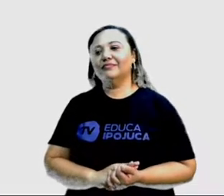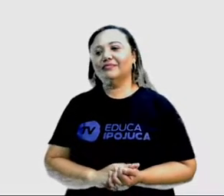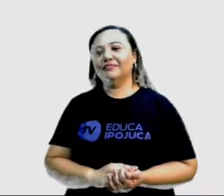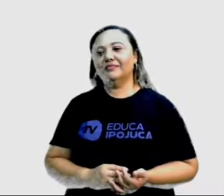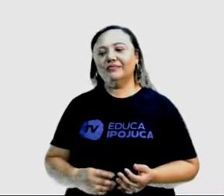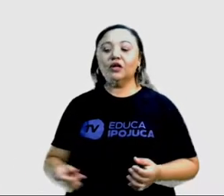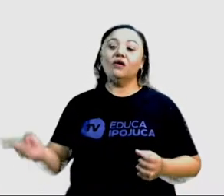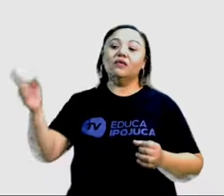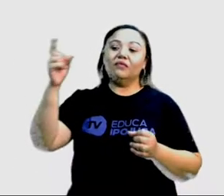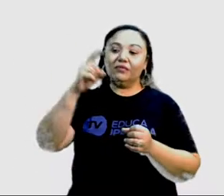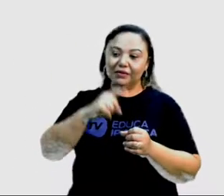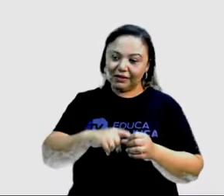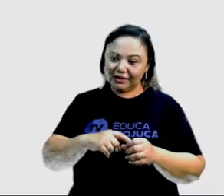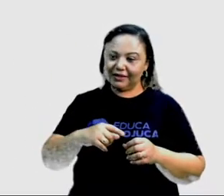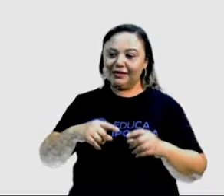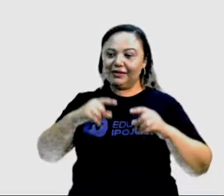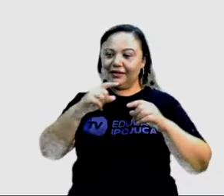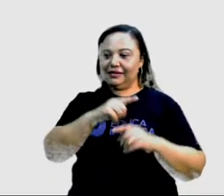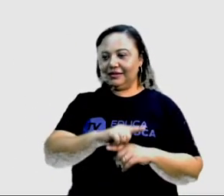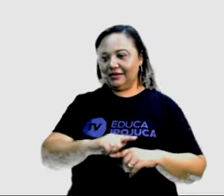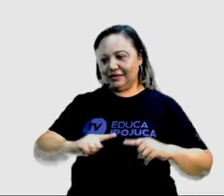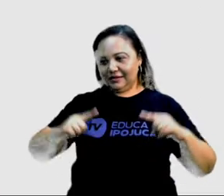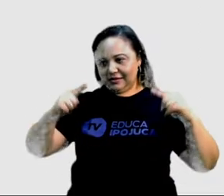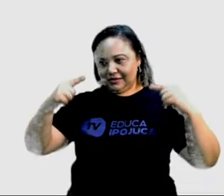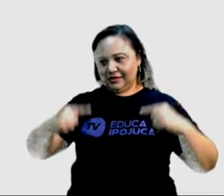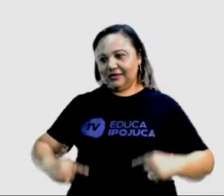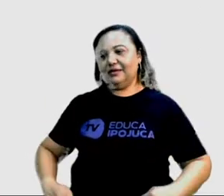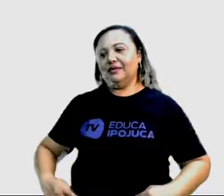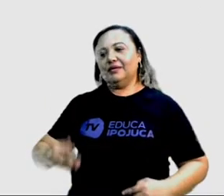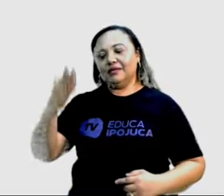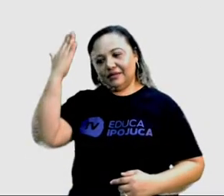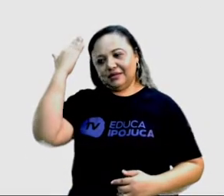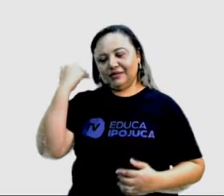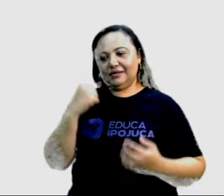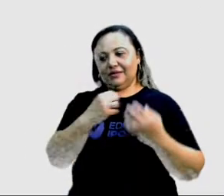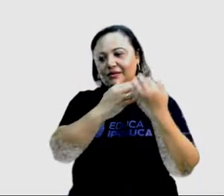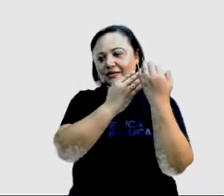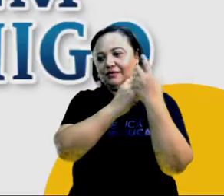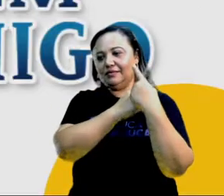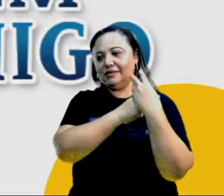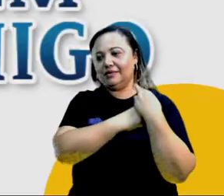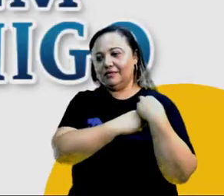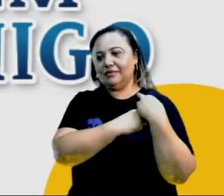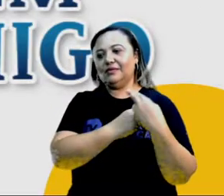Votarei nas eleições porque compreendo minha responsabilidade cidadã.